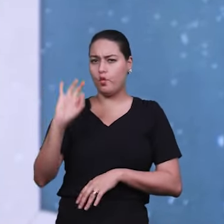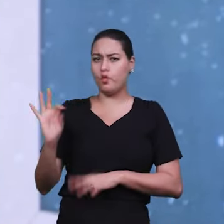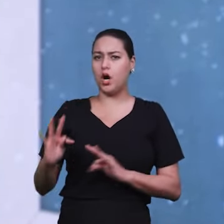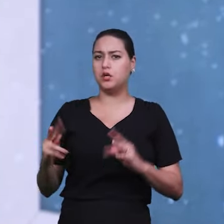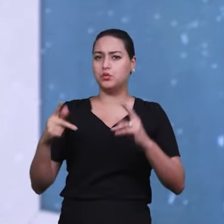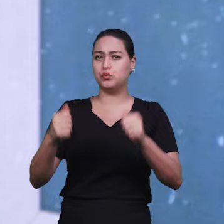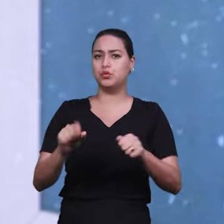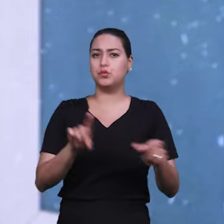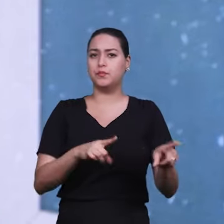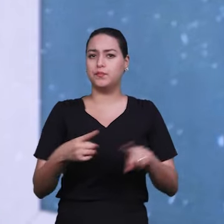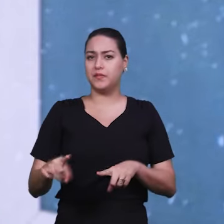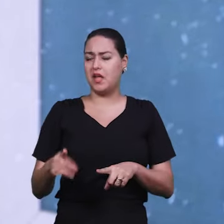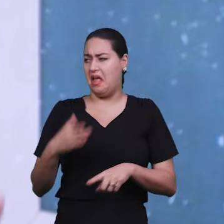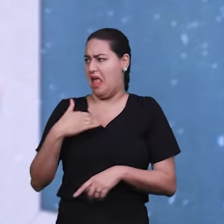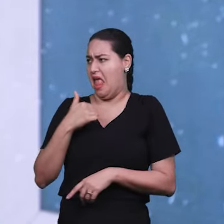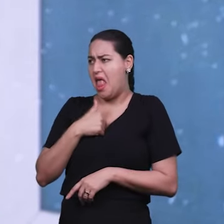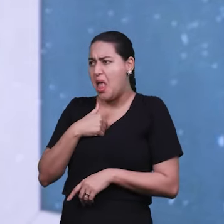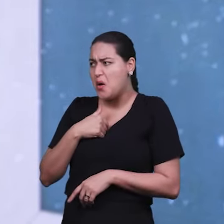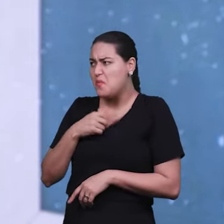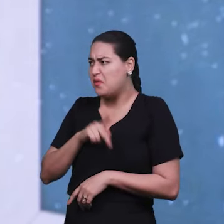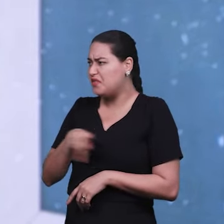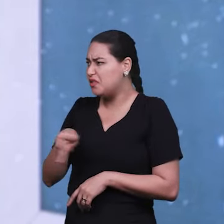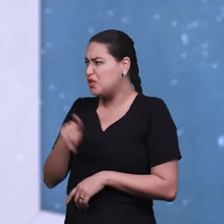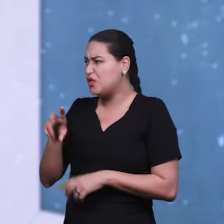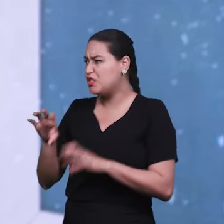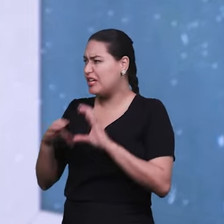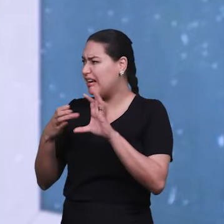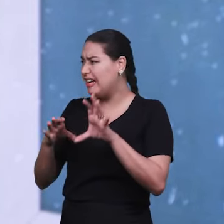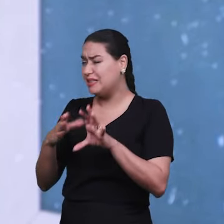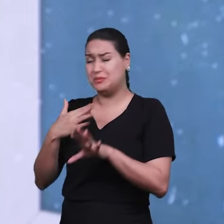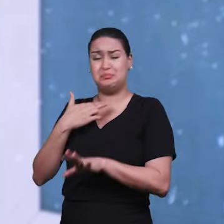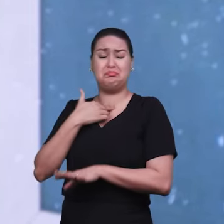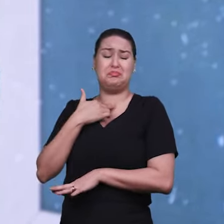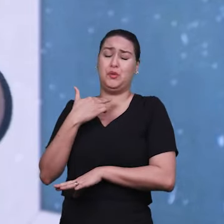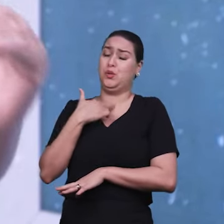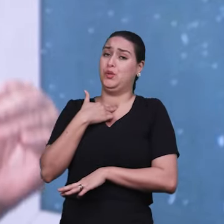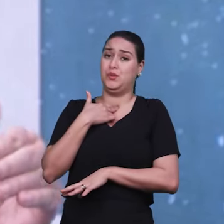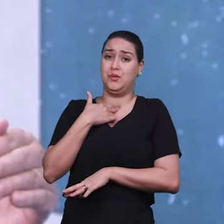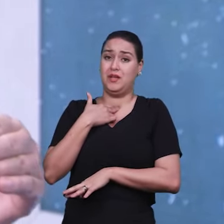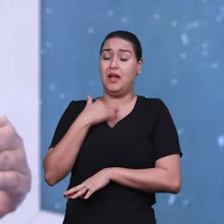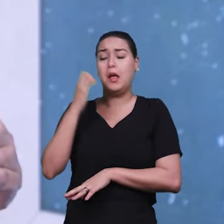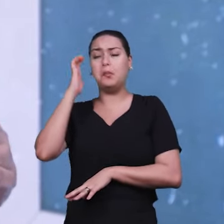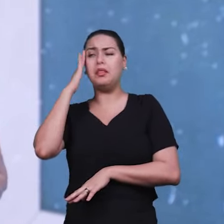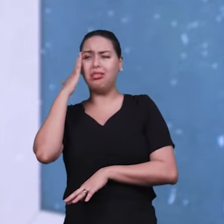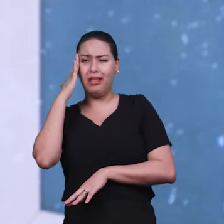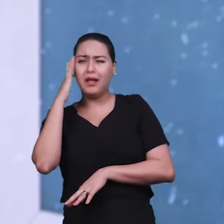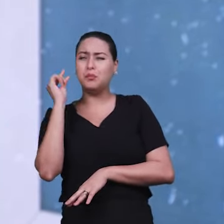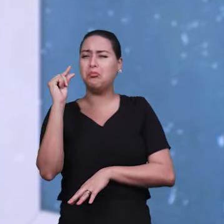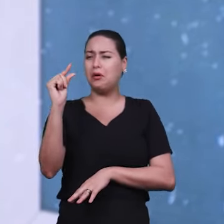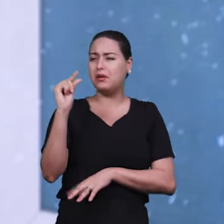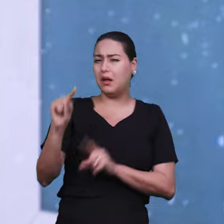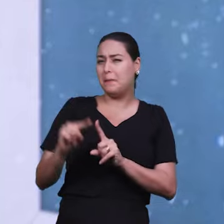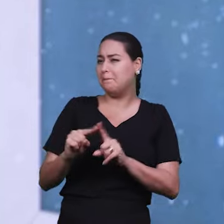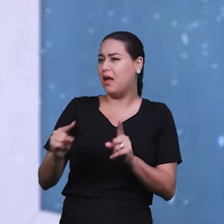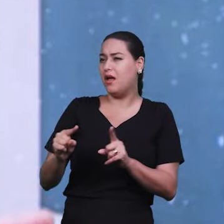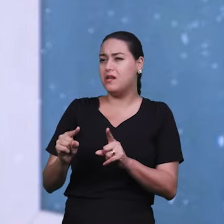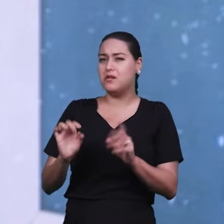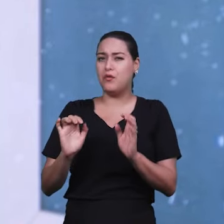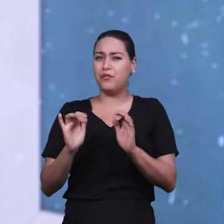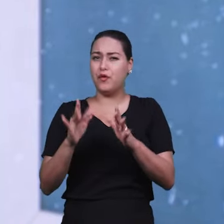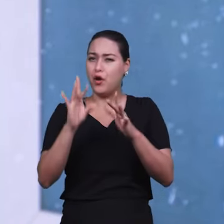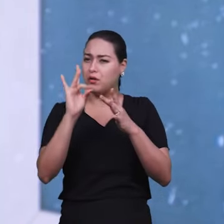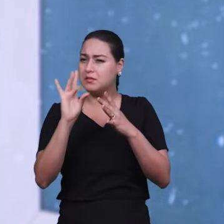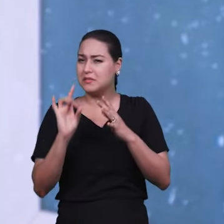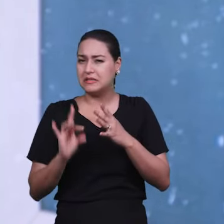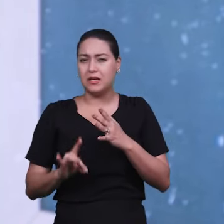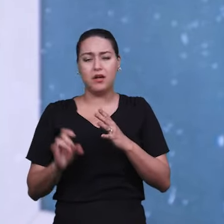jamais poderia dar aula de canto que é a área dele. Cada um tem a sua área. Eu entendo um pouquinho de outras coisas, mas não sou específica. Por isso que eu não poderia